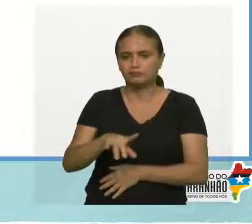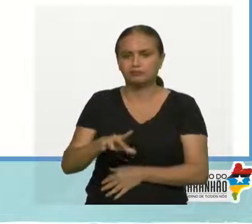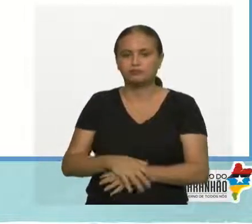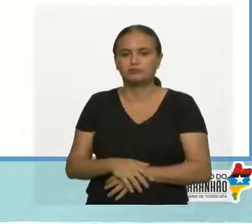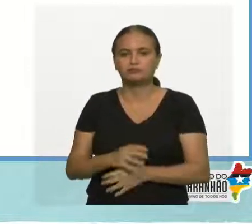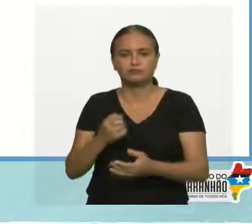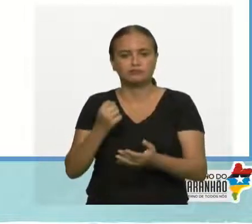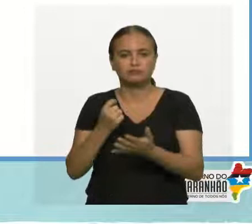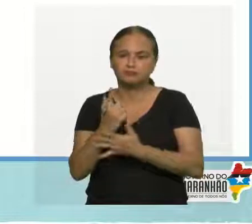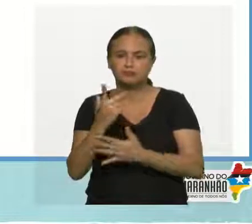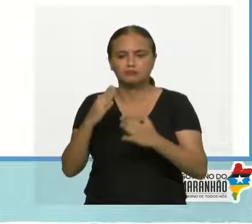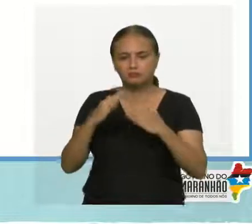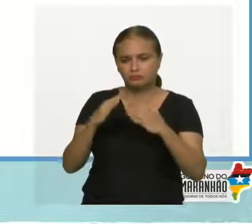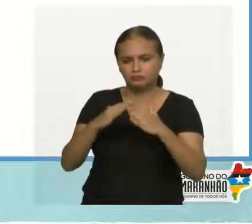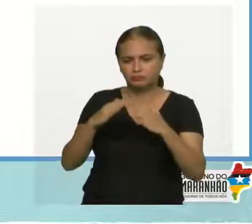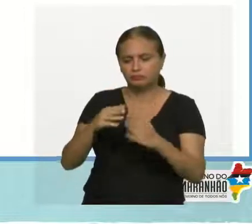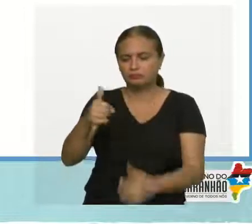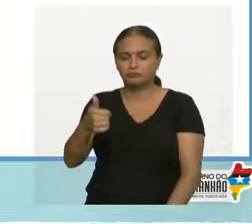de 10 metros